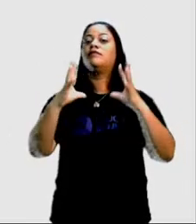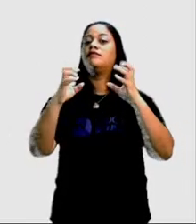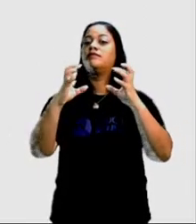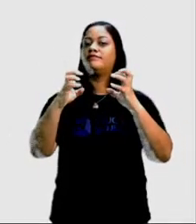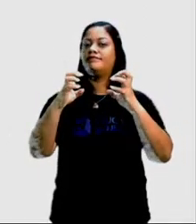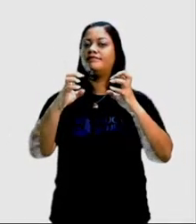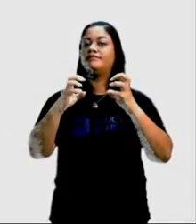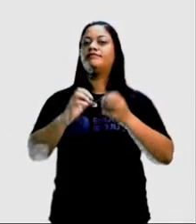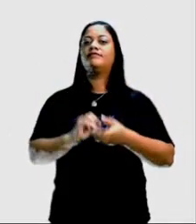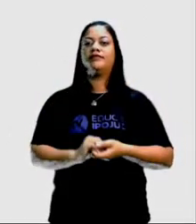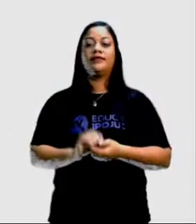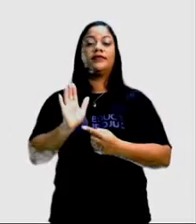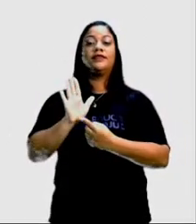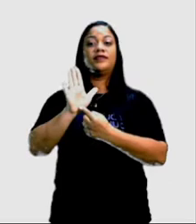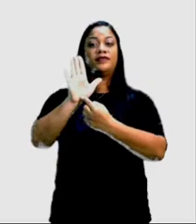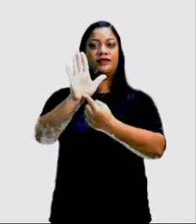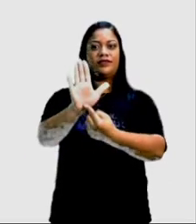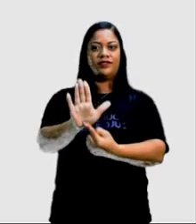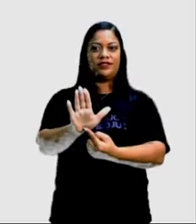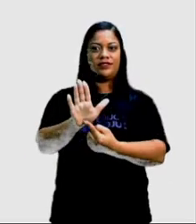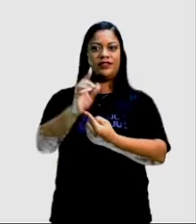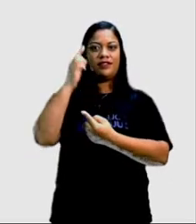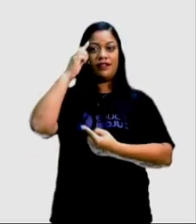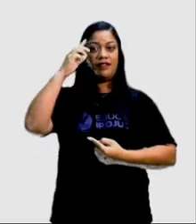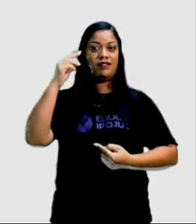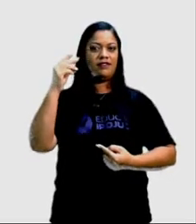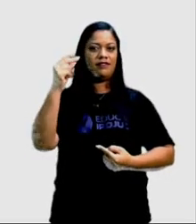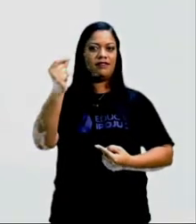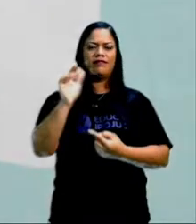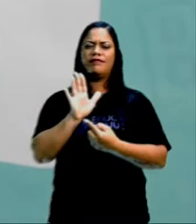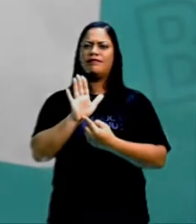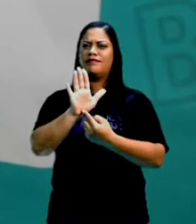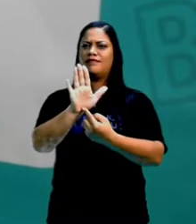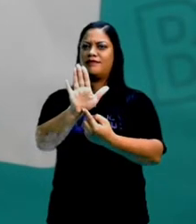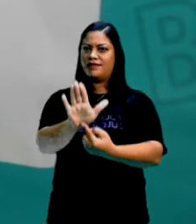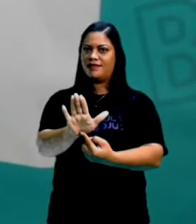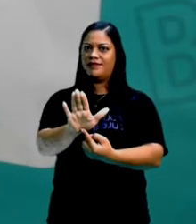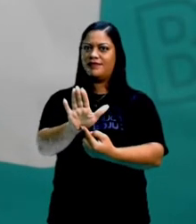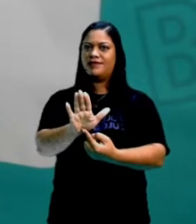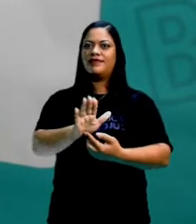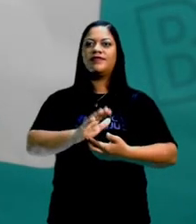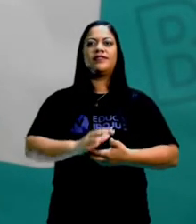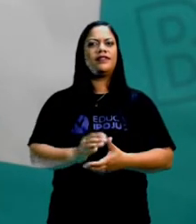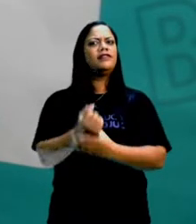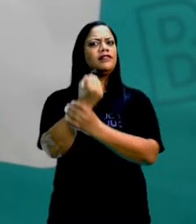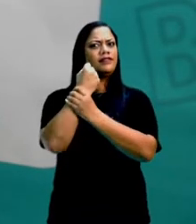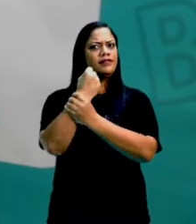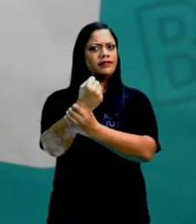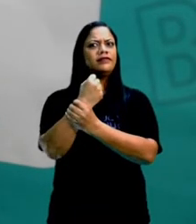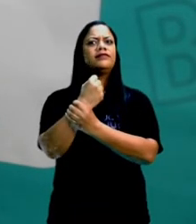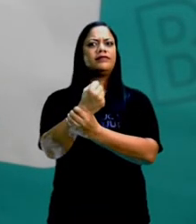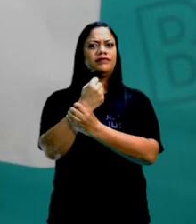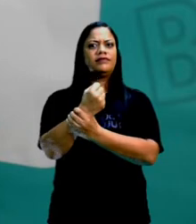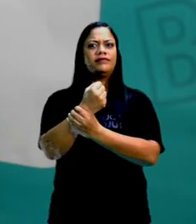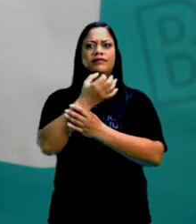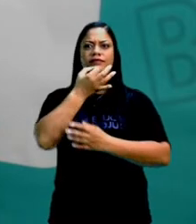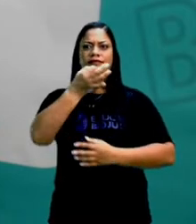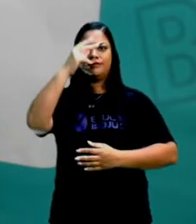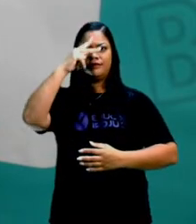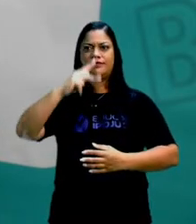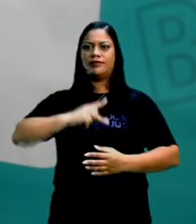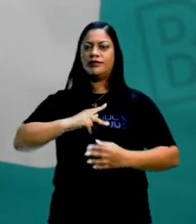é brigar. É mostrar ideias, apresentar ideias e defender o nosso ponto de vista.